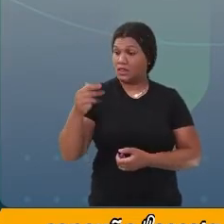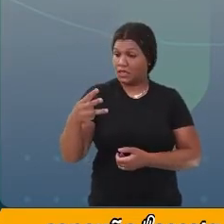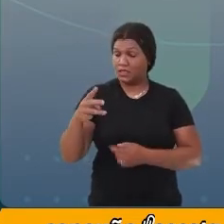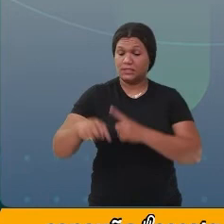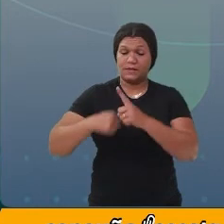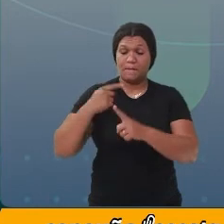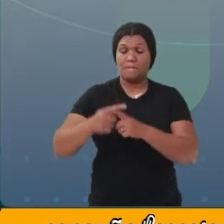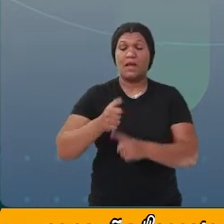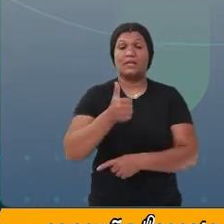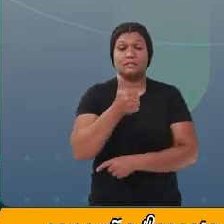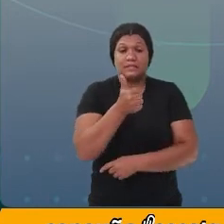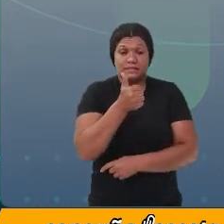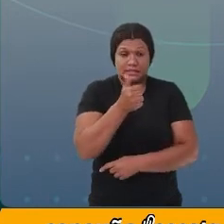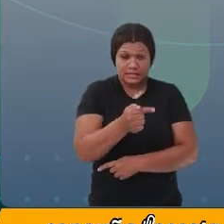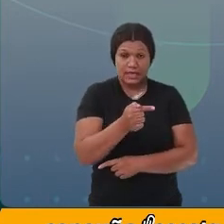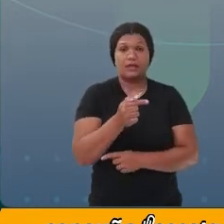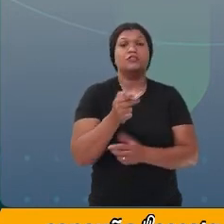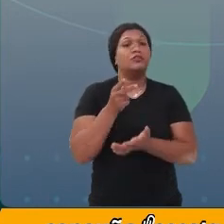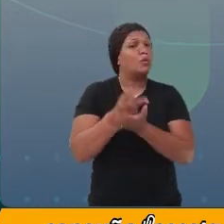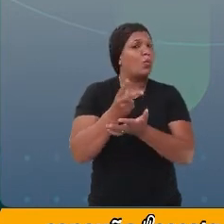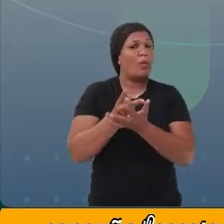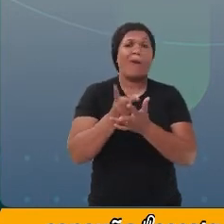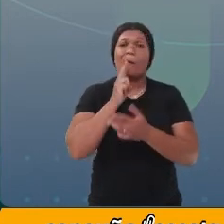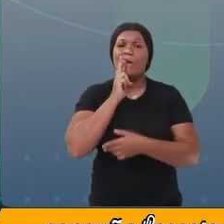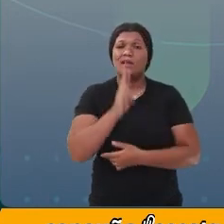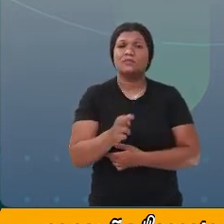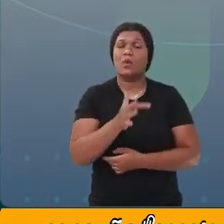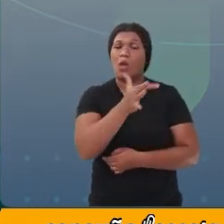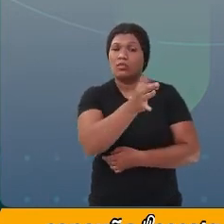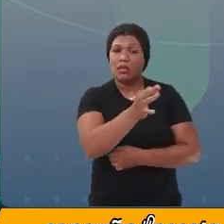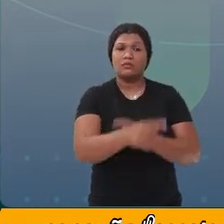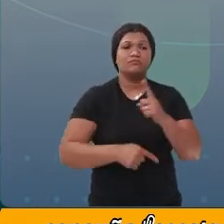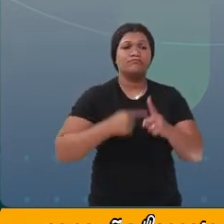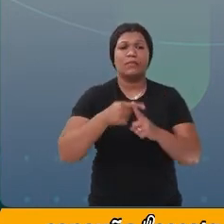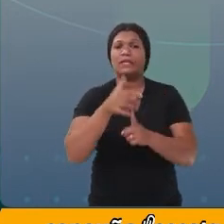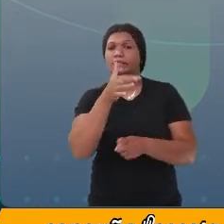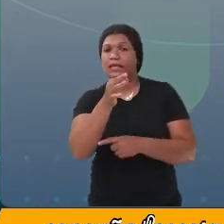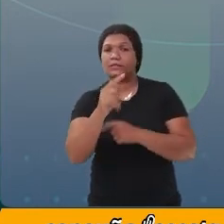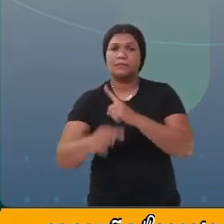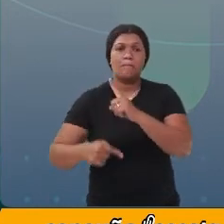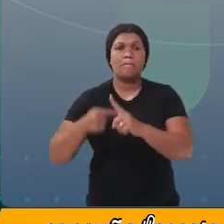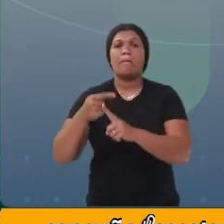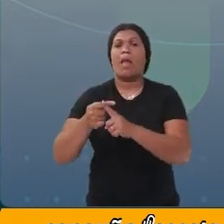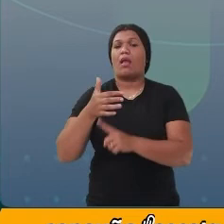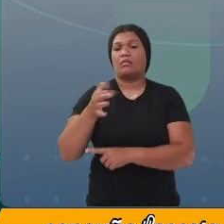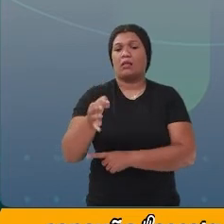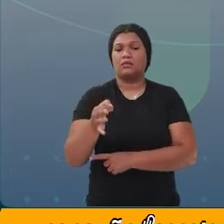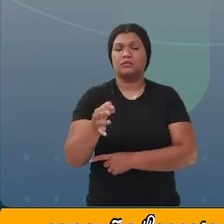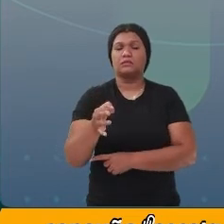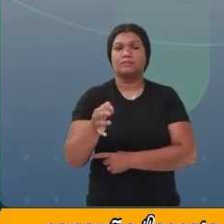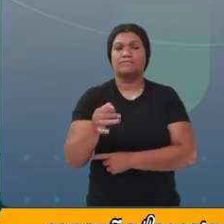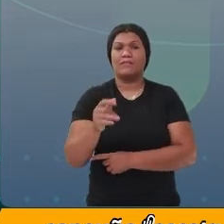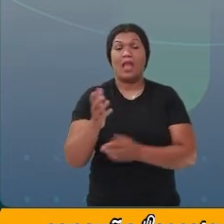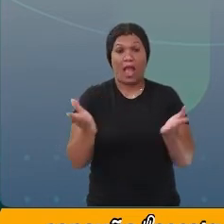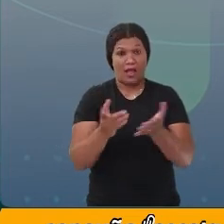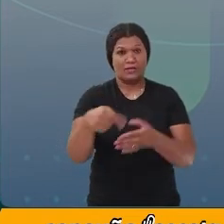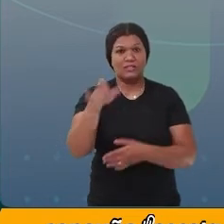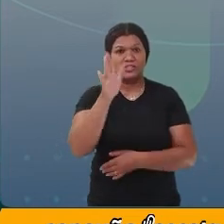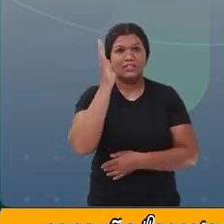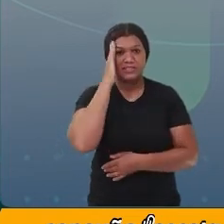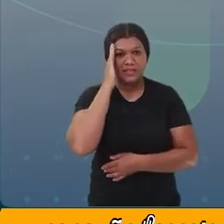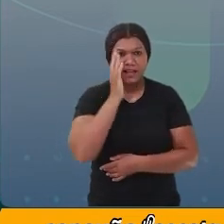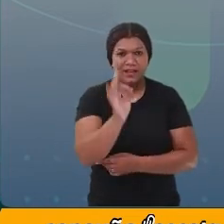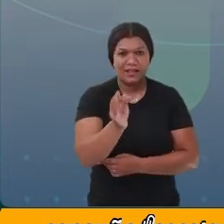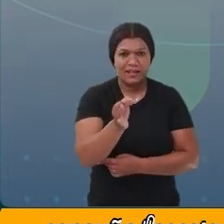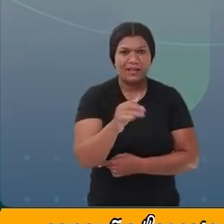17 é o mesmo que 10 mais 10 mais 10. Agora você já sabe, não